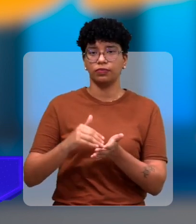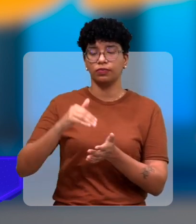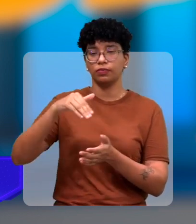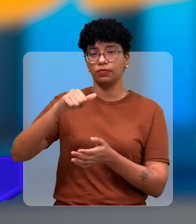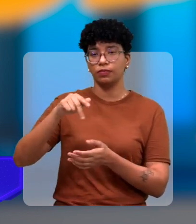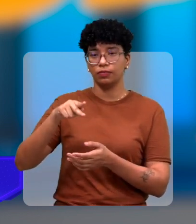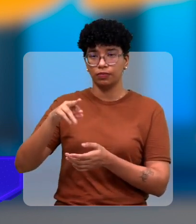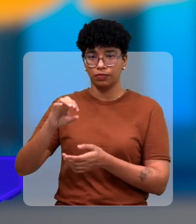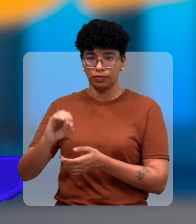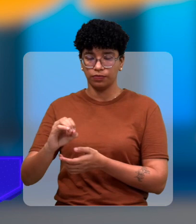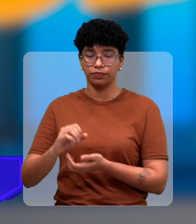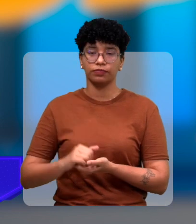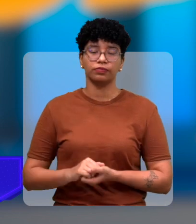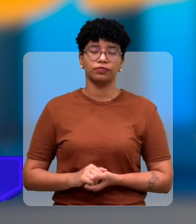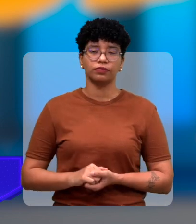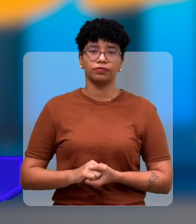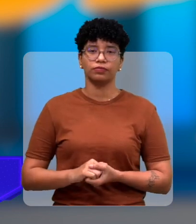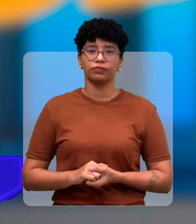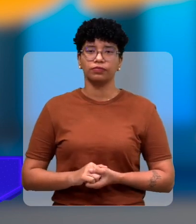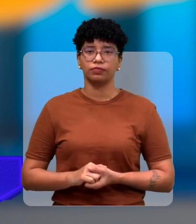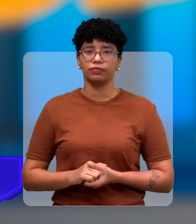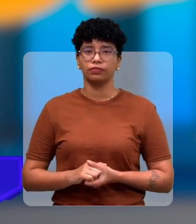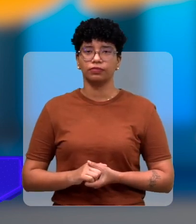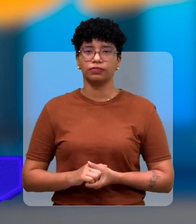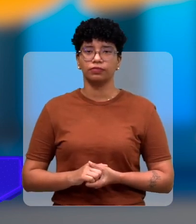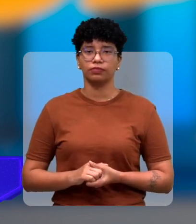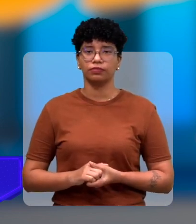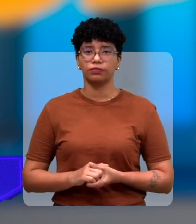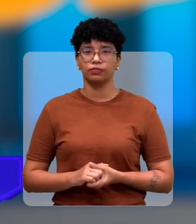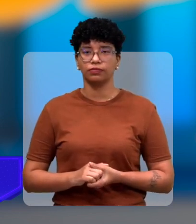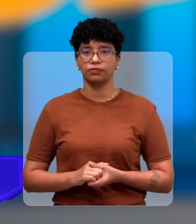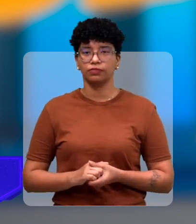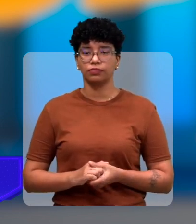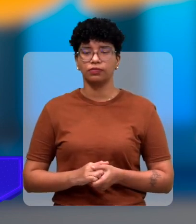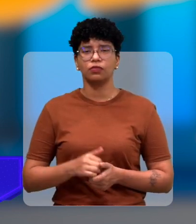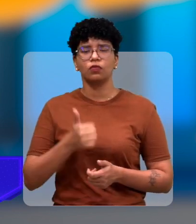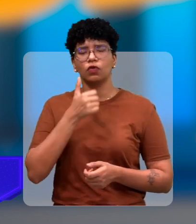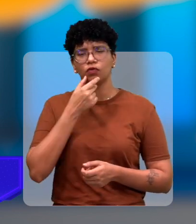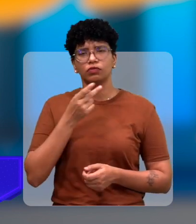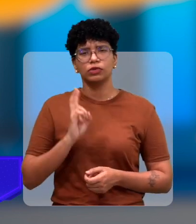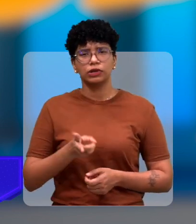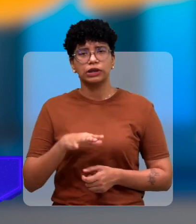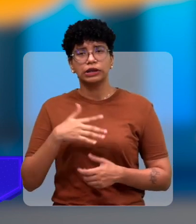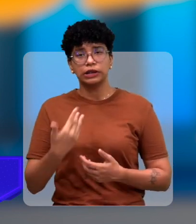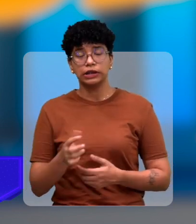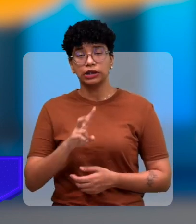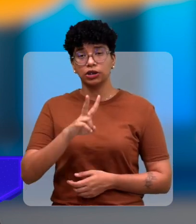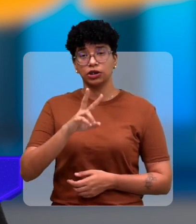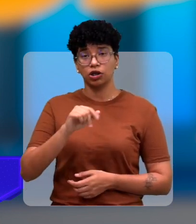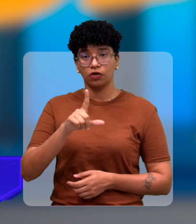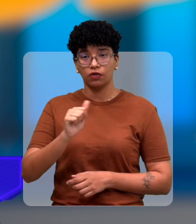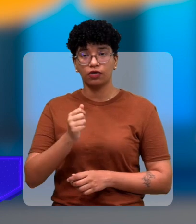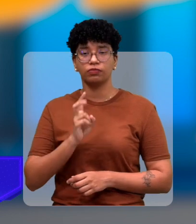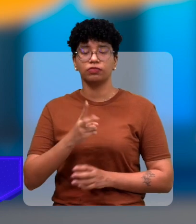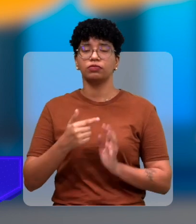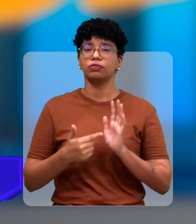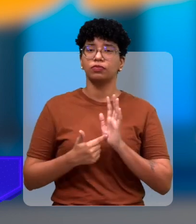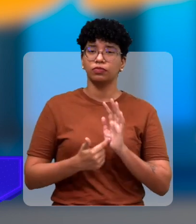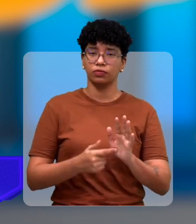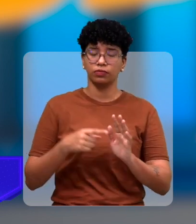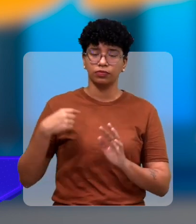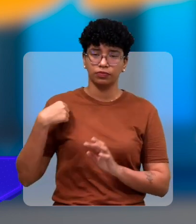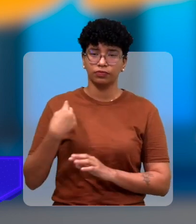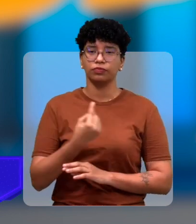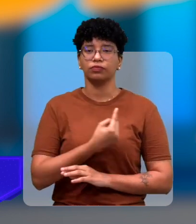professora Laura Caracel, e ela me disse que vai estar sempre disponível, quando tiver vaga disponível,